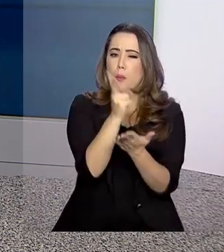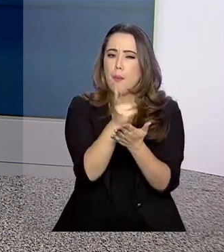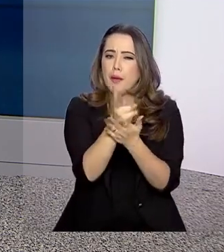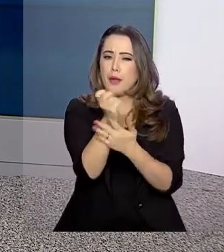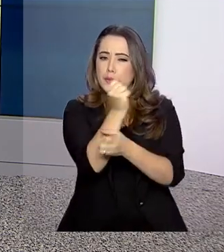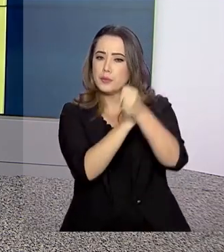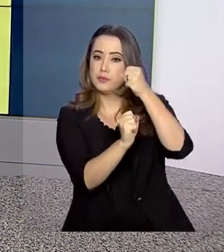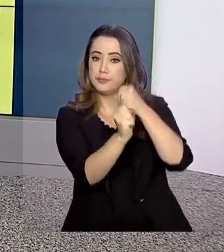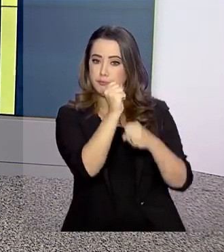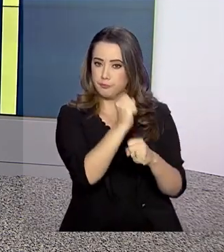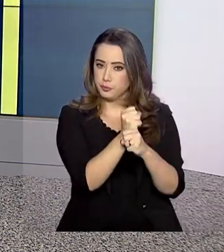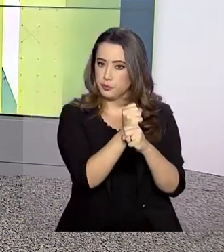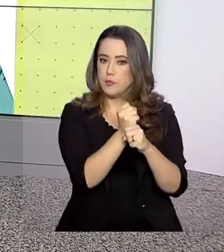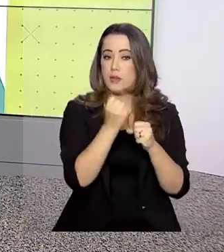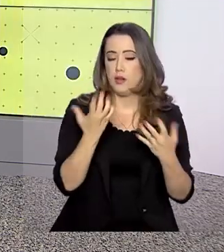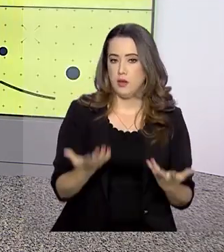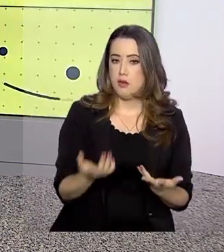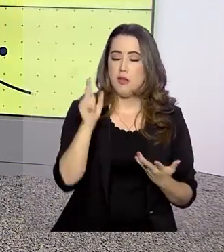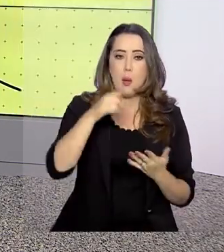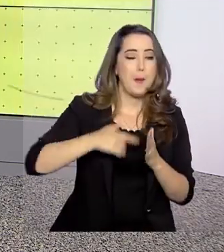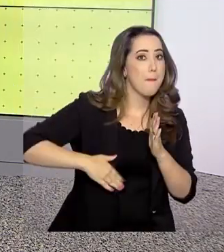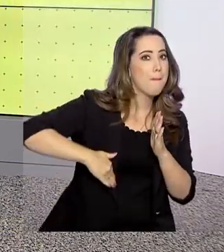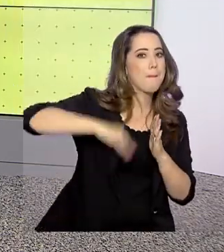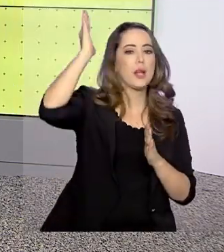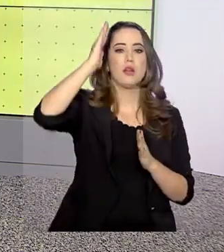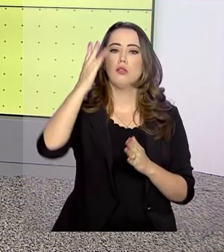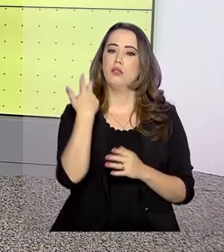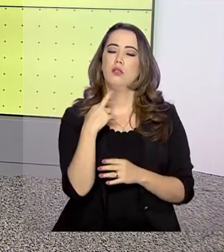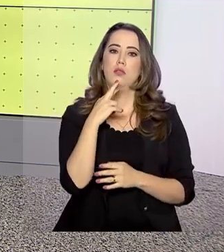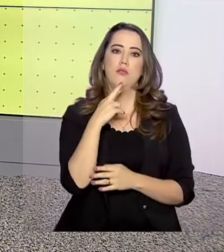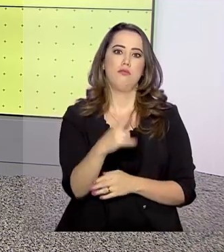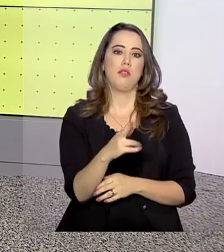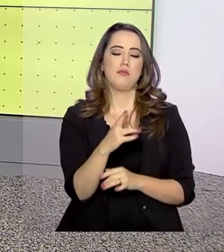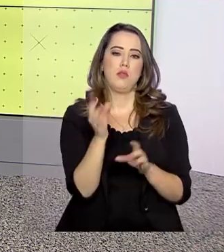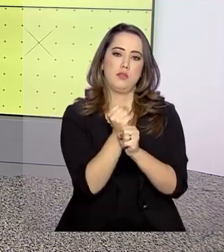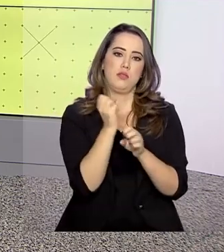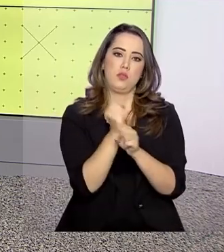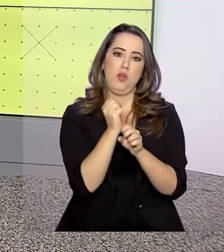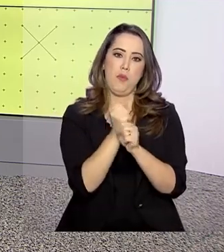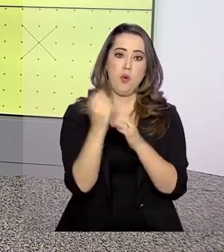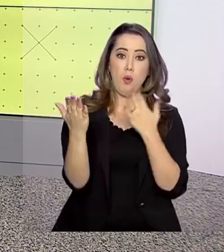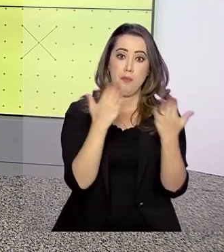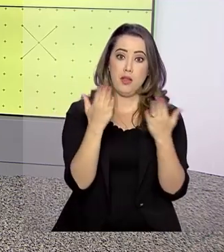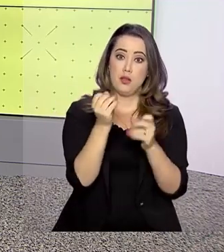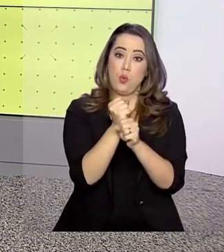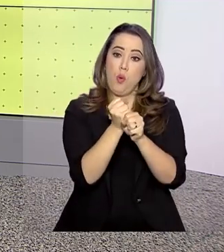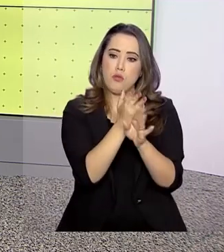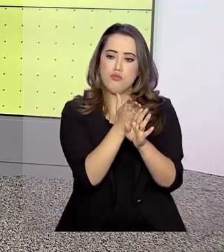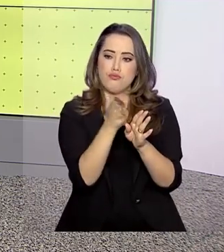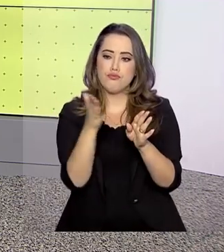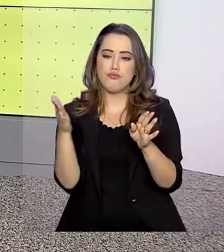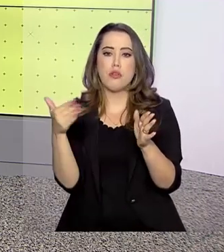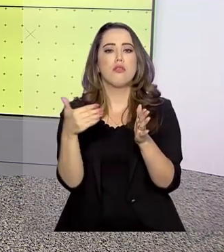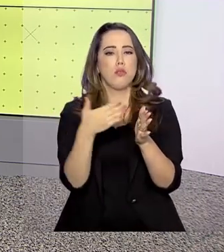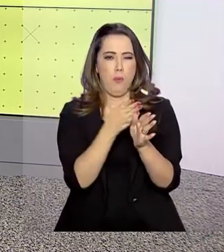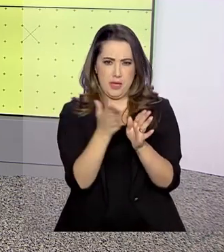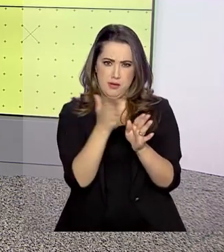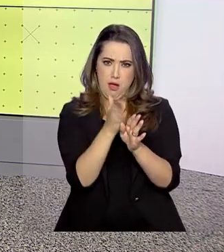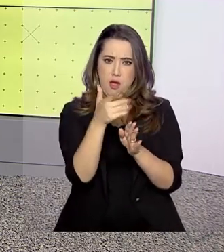em comparação ao mesmo período do ano passado. É o maior resultado para o mês desde 2014. Segundo a receita